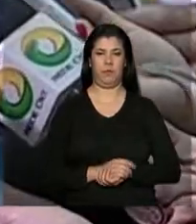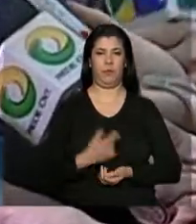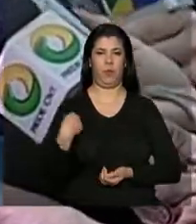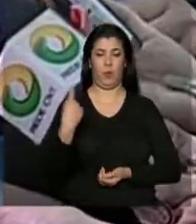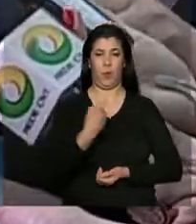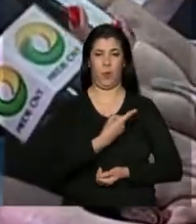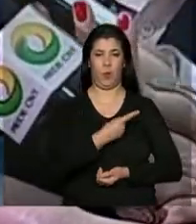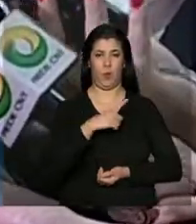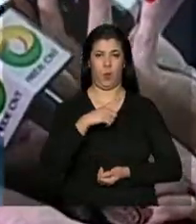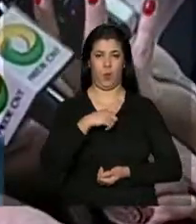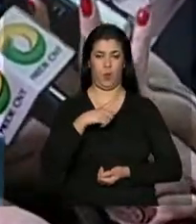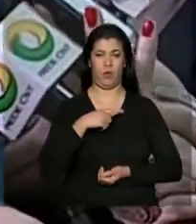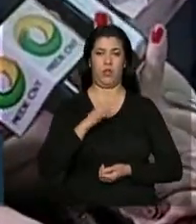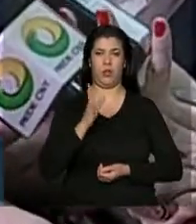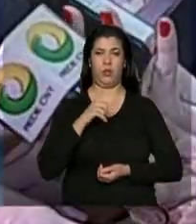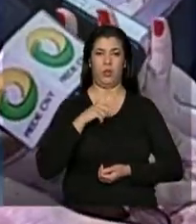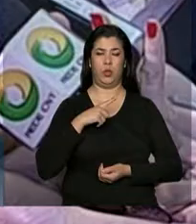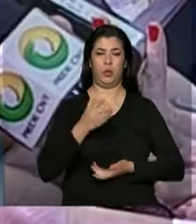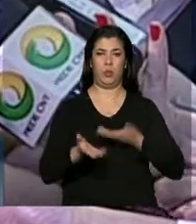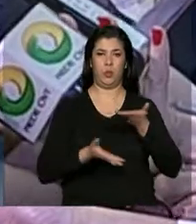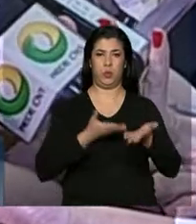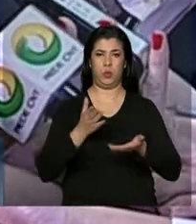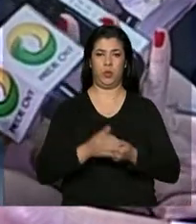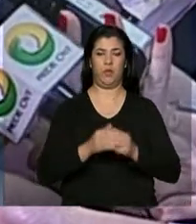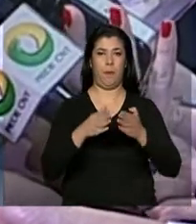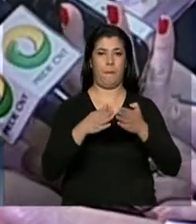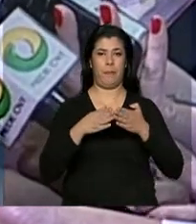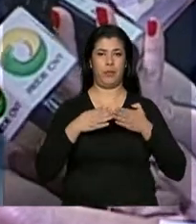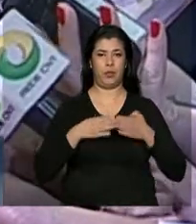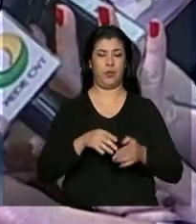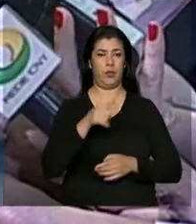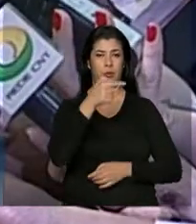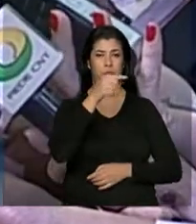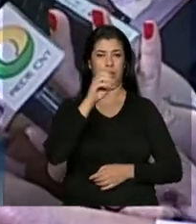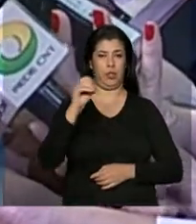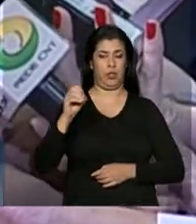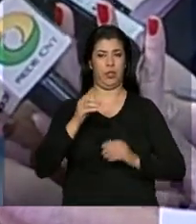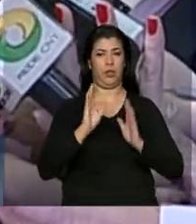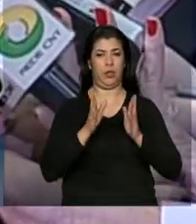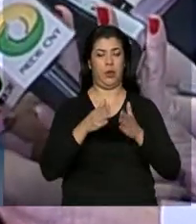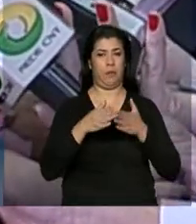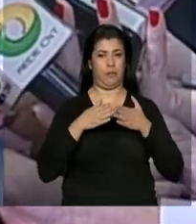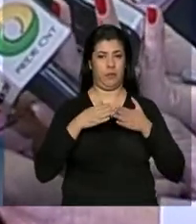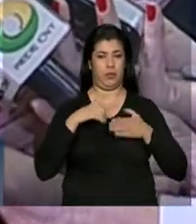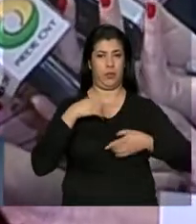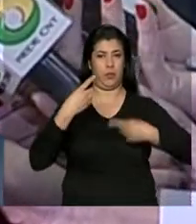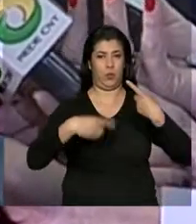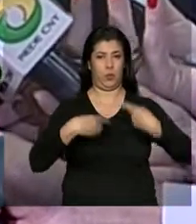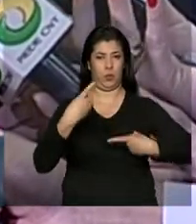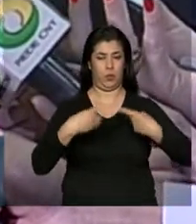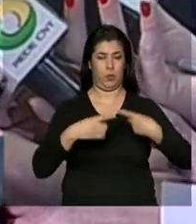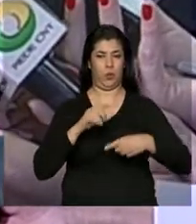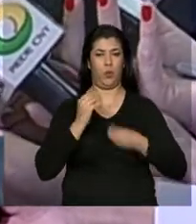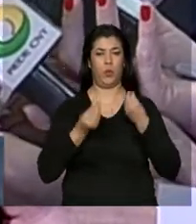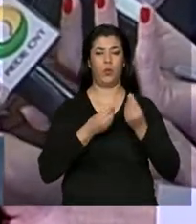a solicitação foram 700, mas ainda estamos discutindo o